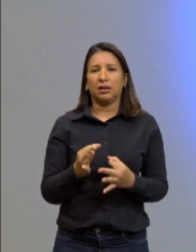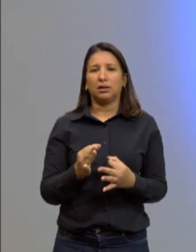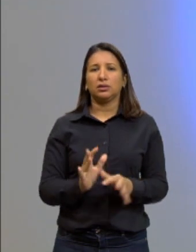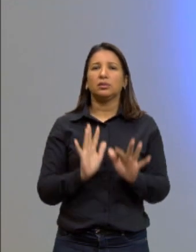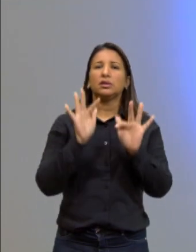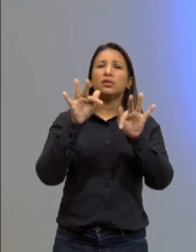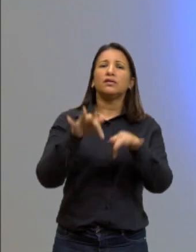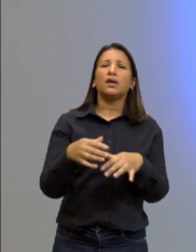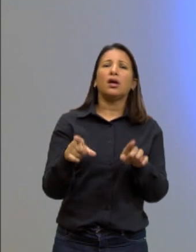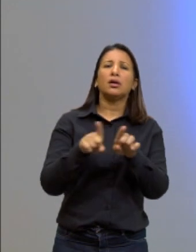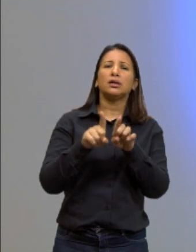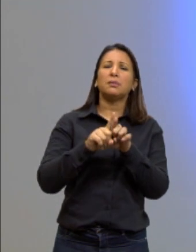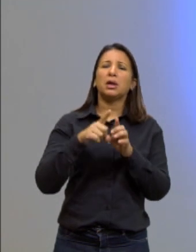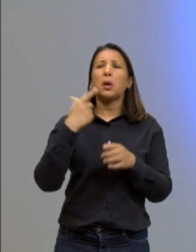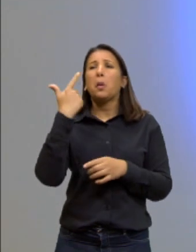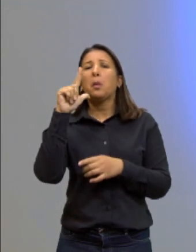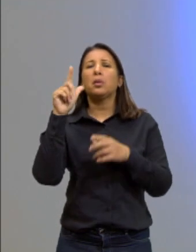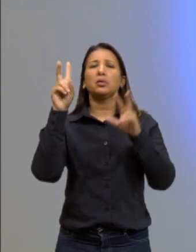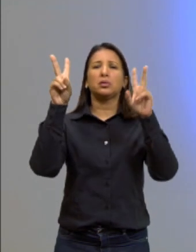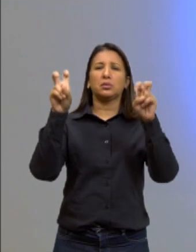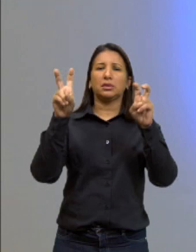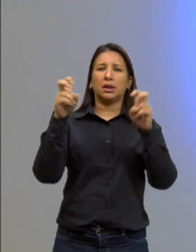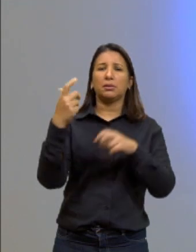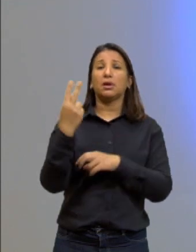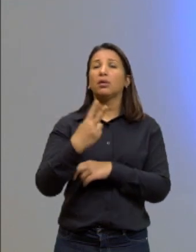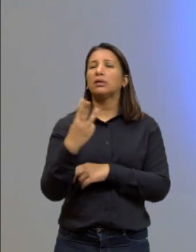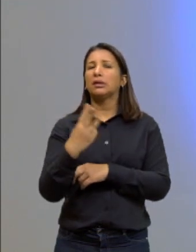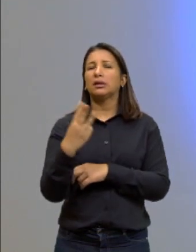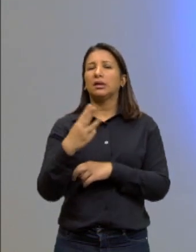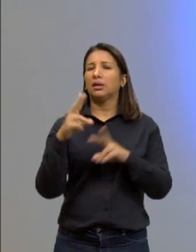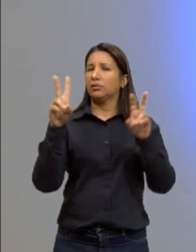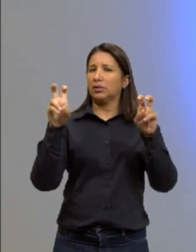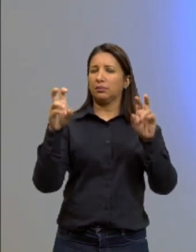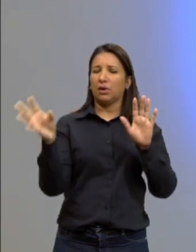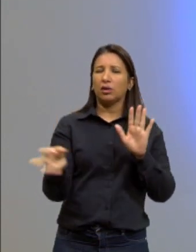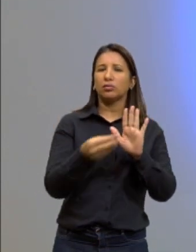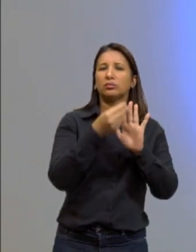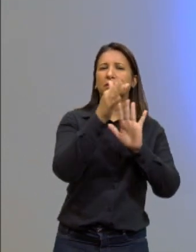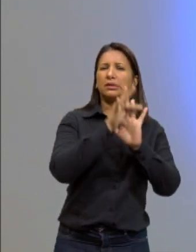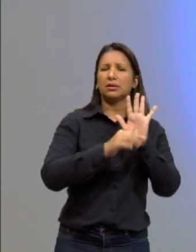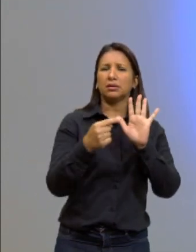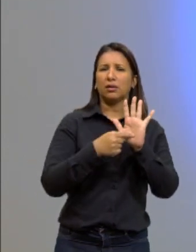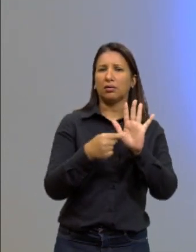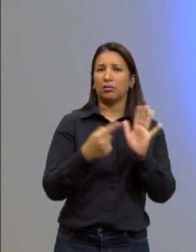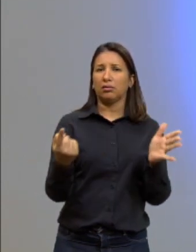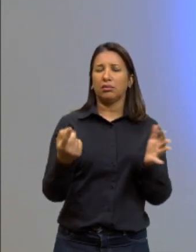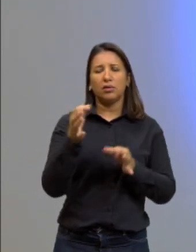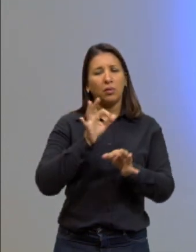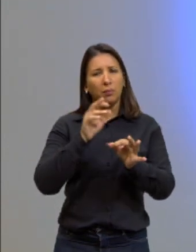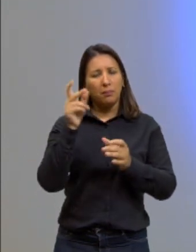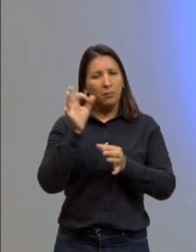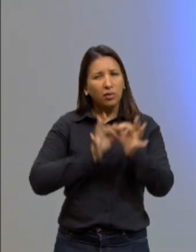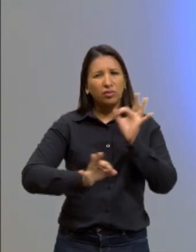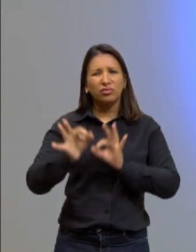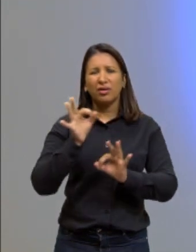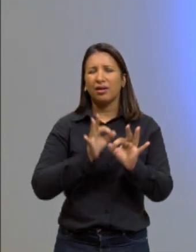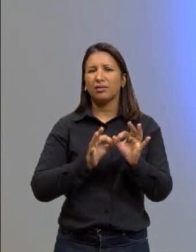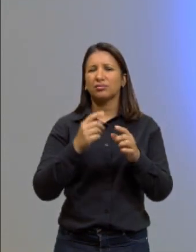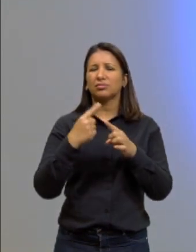final, ainda, ele coloca outro assunto, que é um terceiro. Então, o projeto de texto dele se justifica